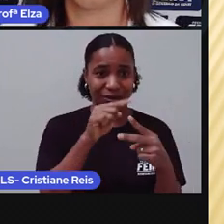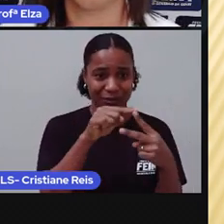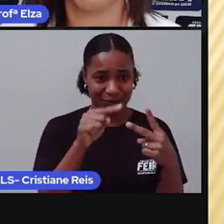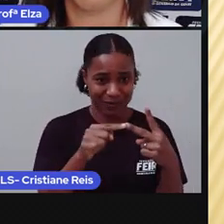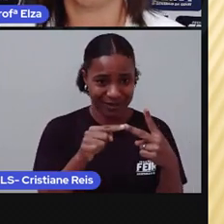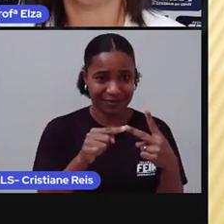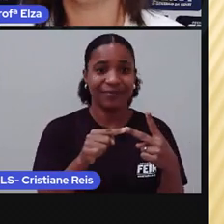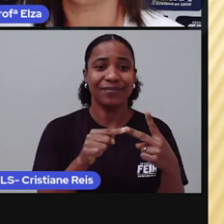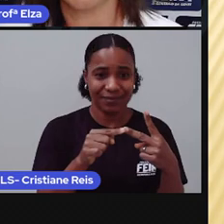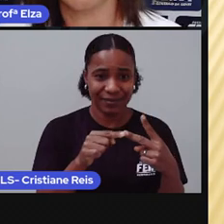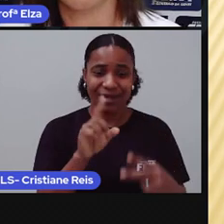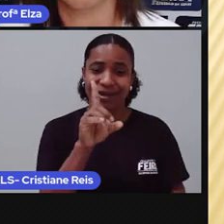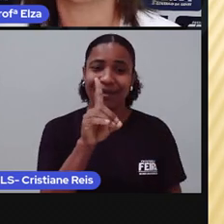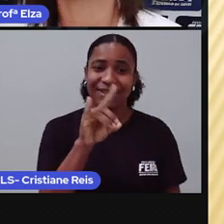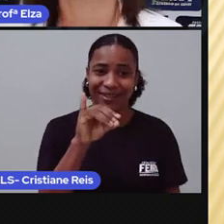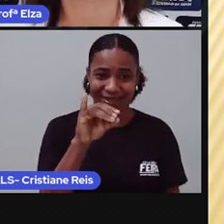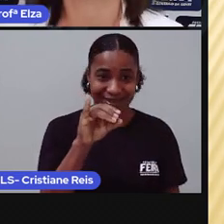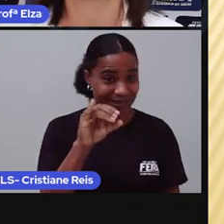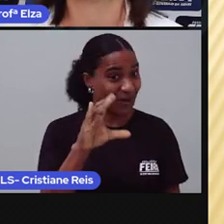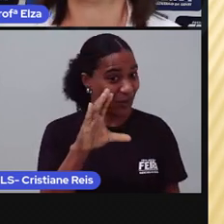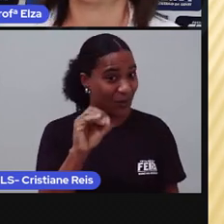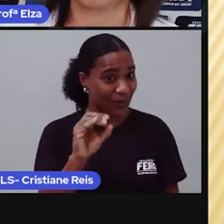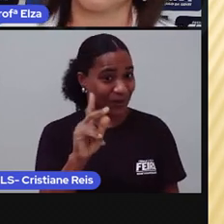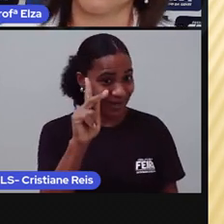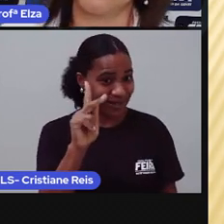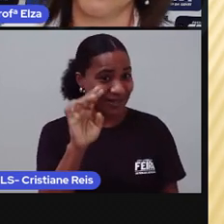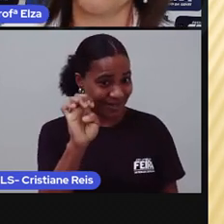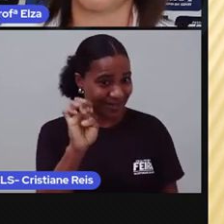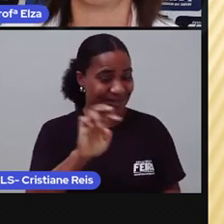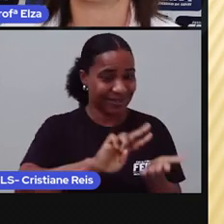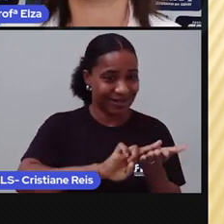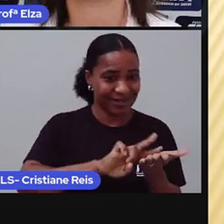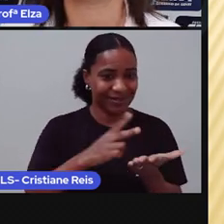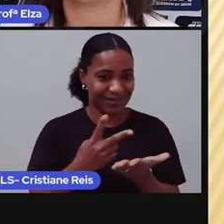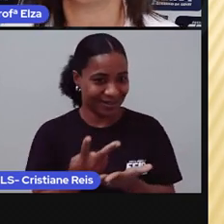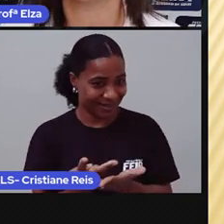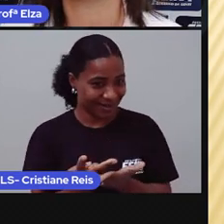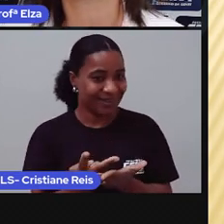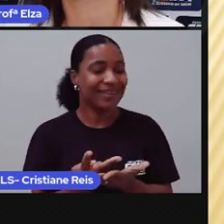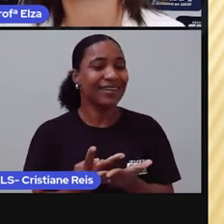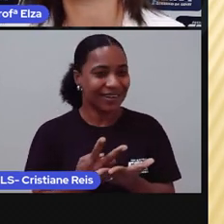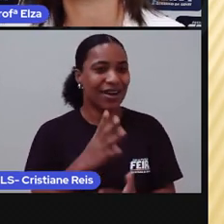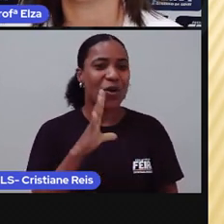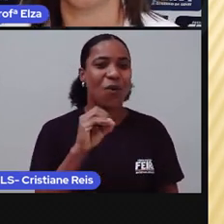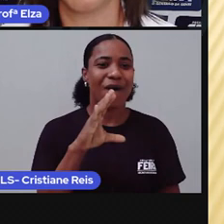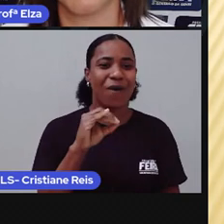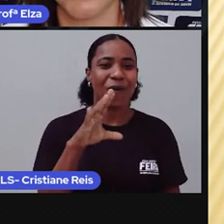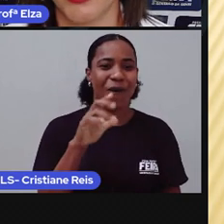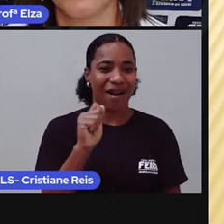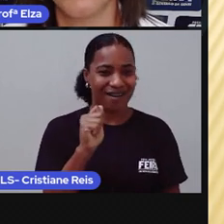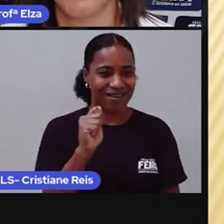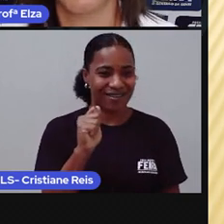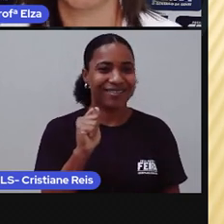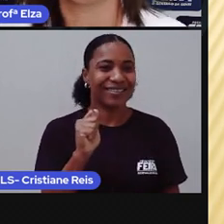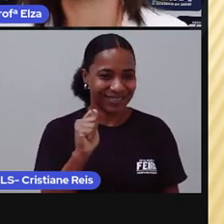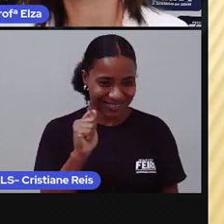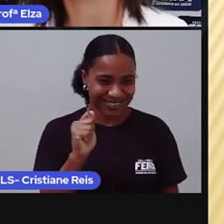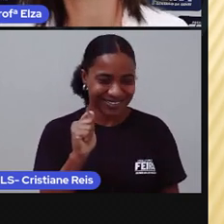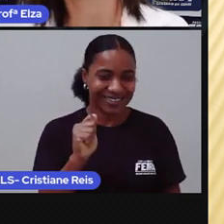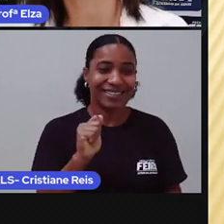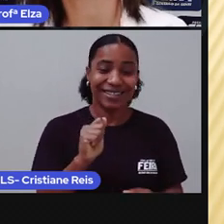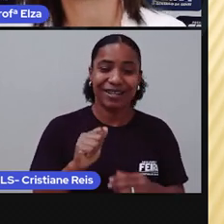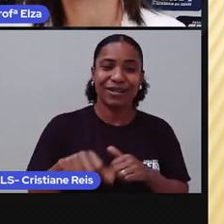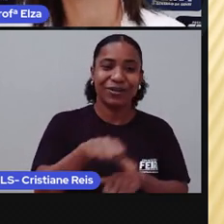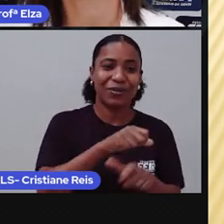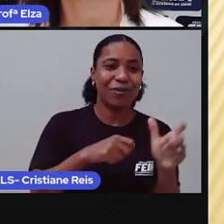Coke, já foi traduzido para Coca-Cola, já foi aportuguesado. Então, nós